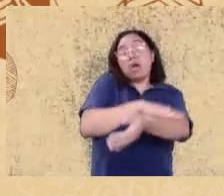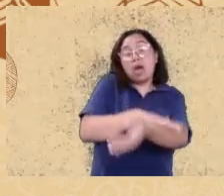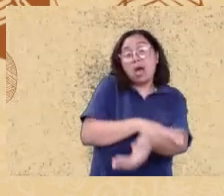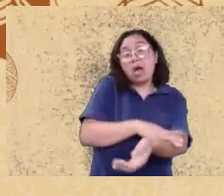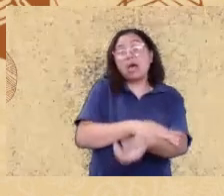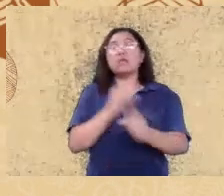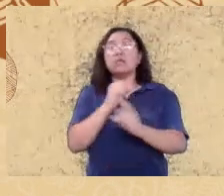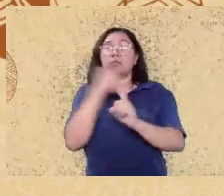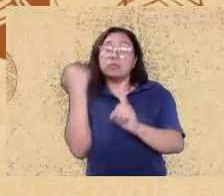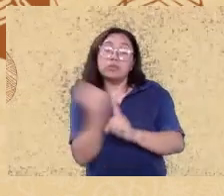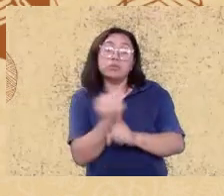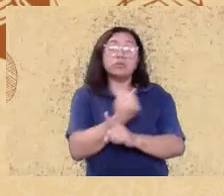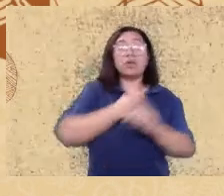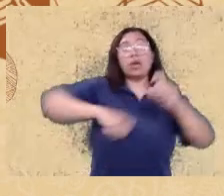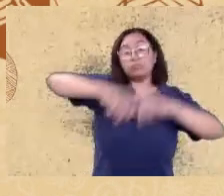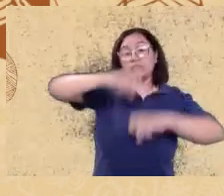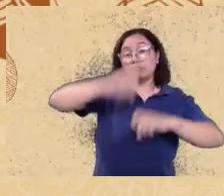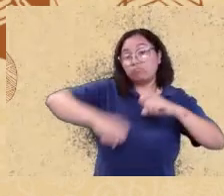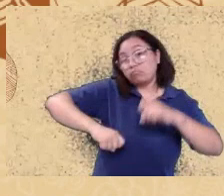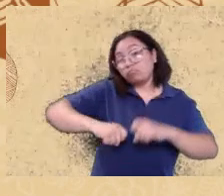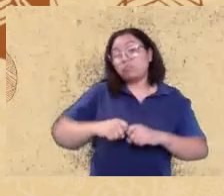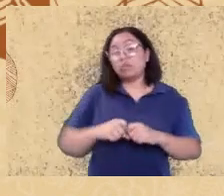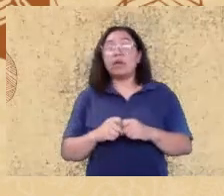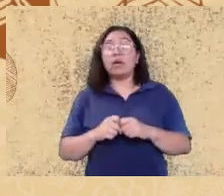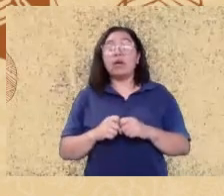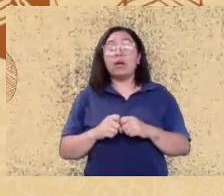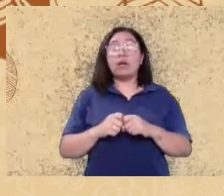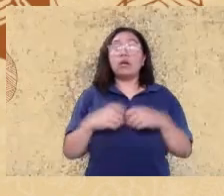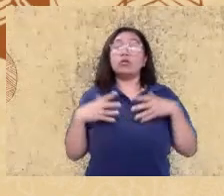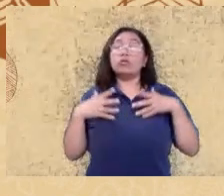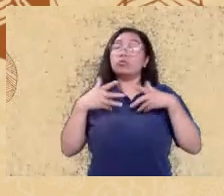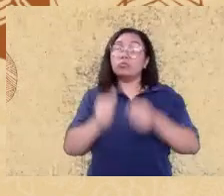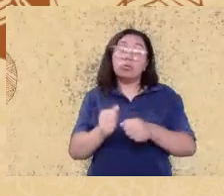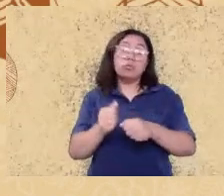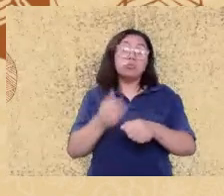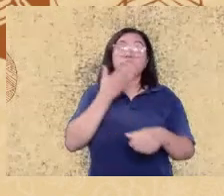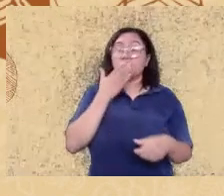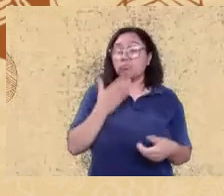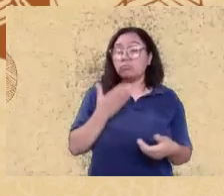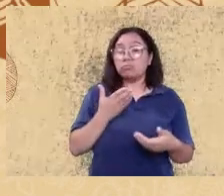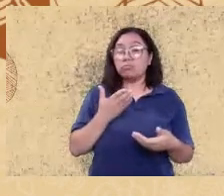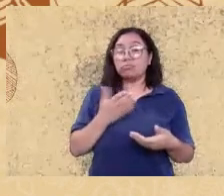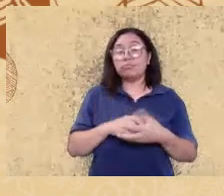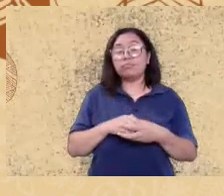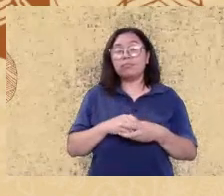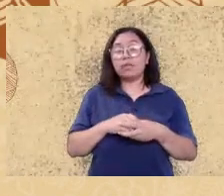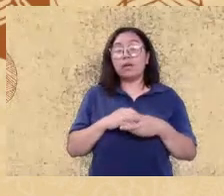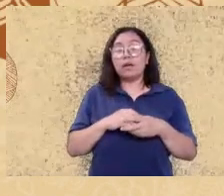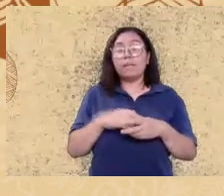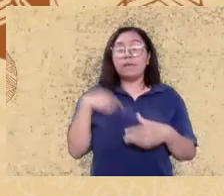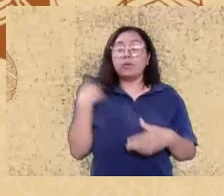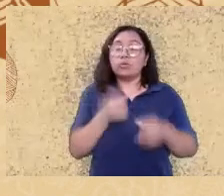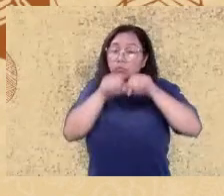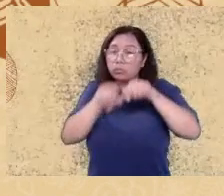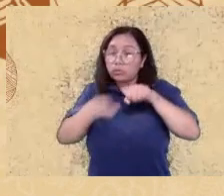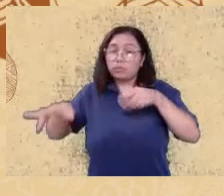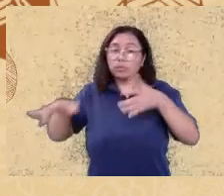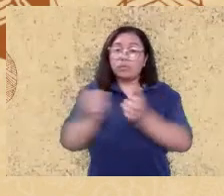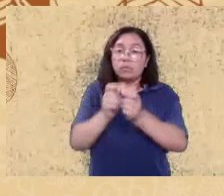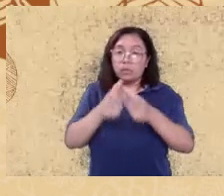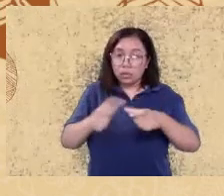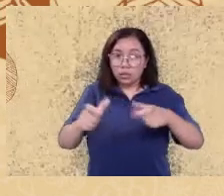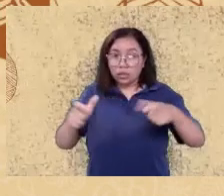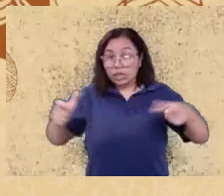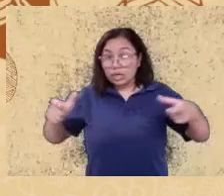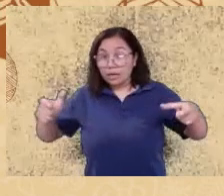sexual identidade de gênero e sexualidade para que nós possamos ampliar o escopo das pesquisas que são realizadas